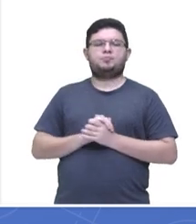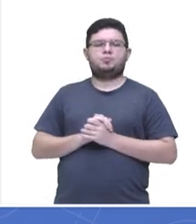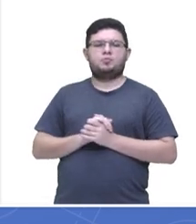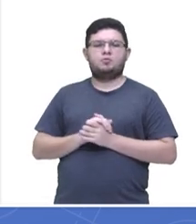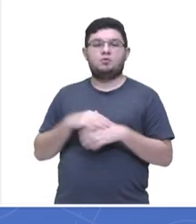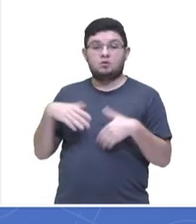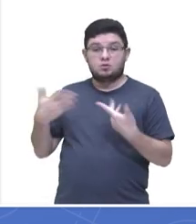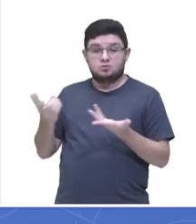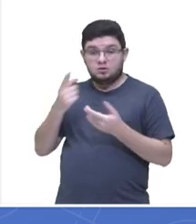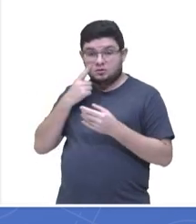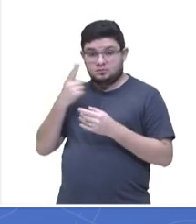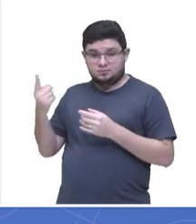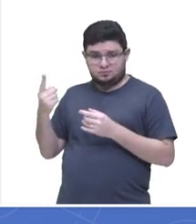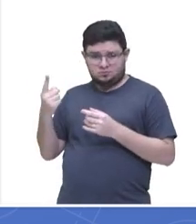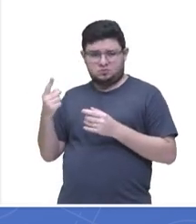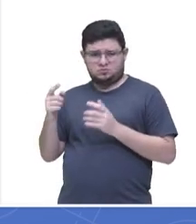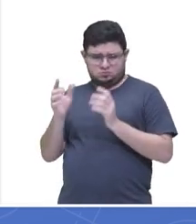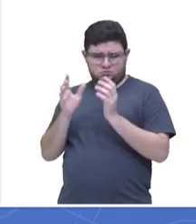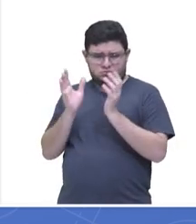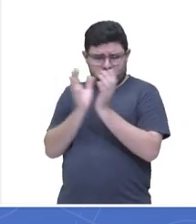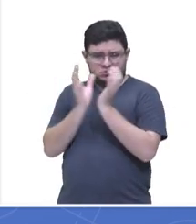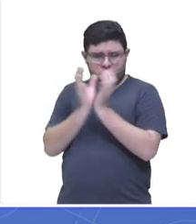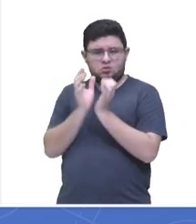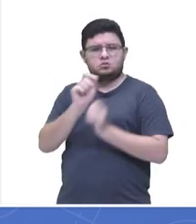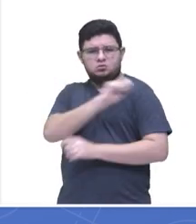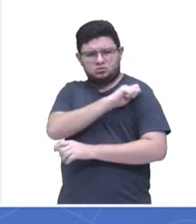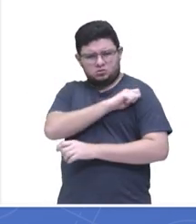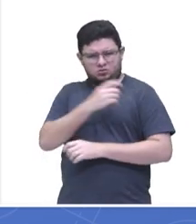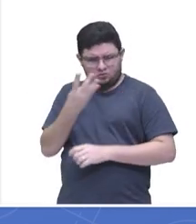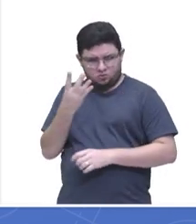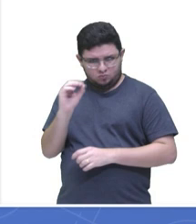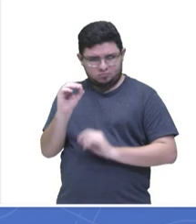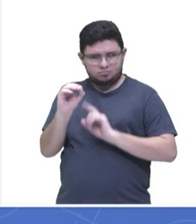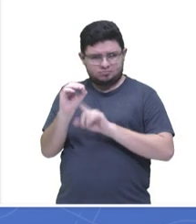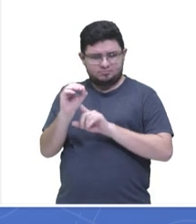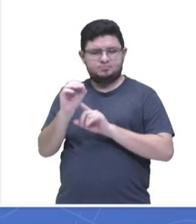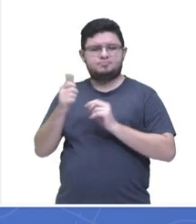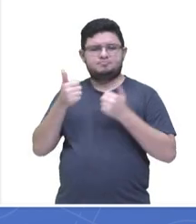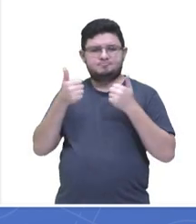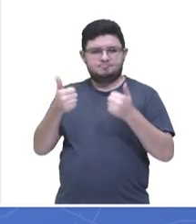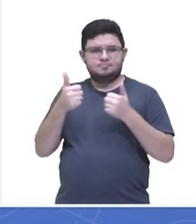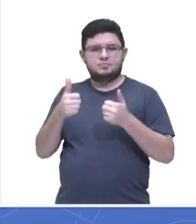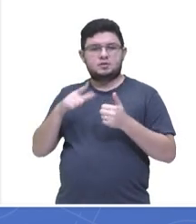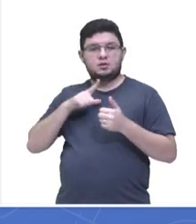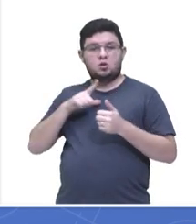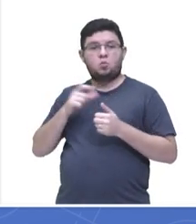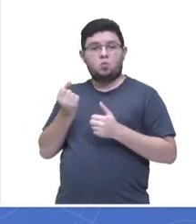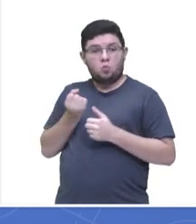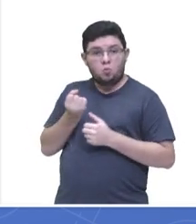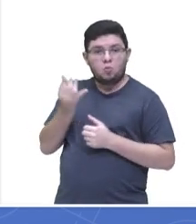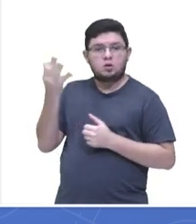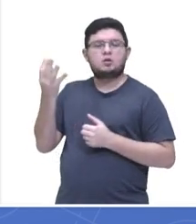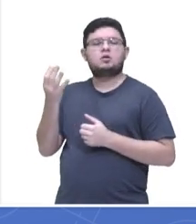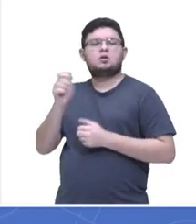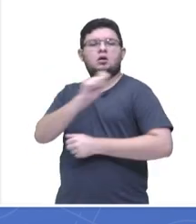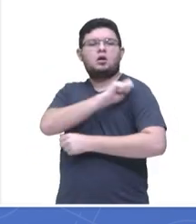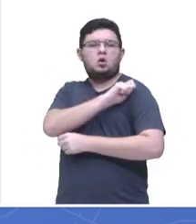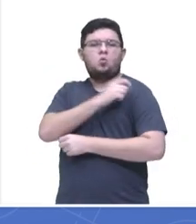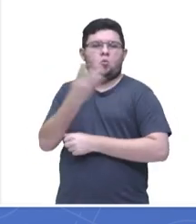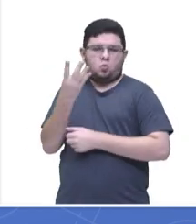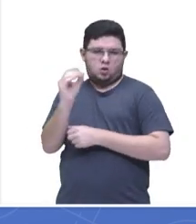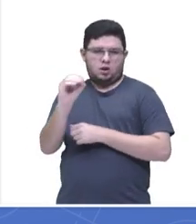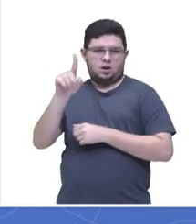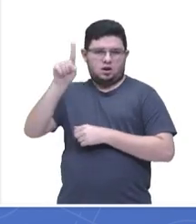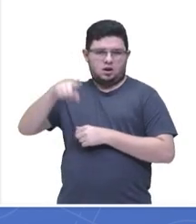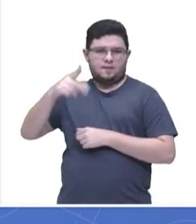essa classe é de 40 alunos, reparem que nós temos uma quantidade de alunos par. E para